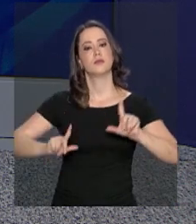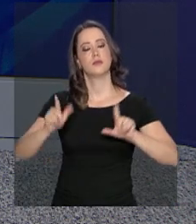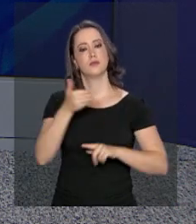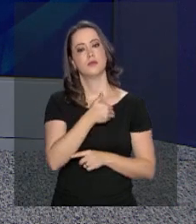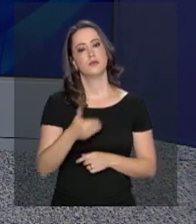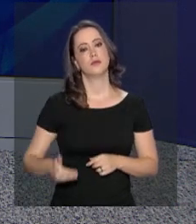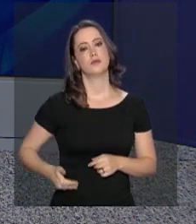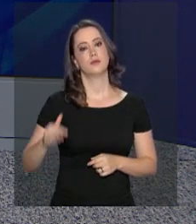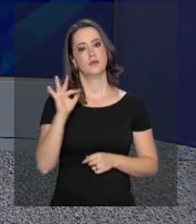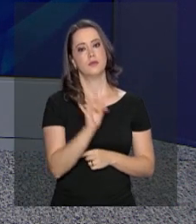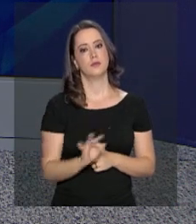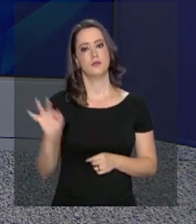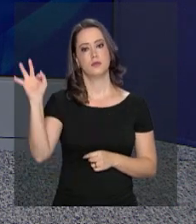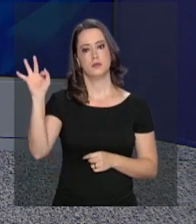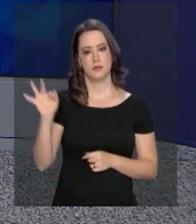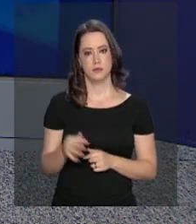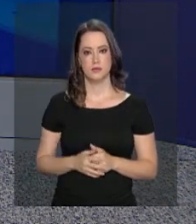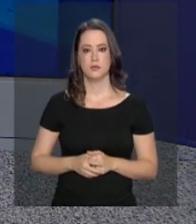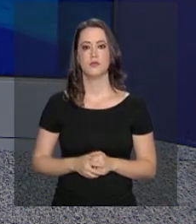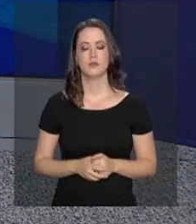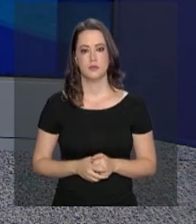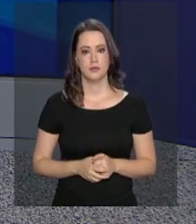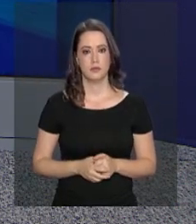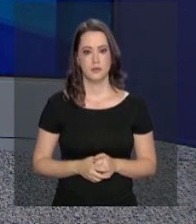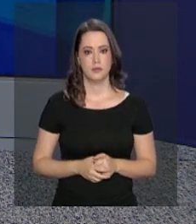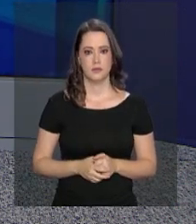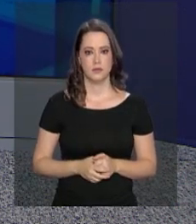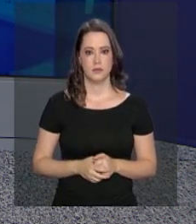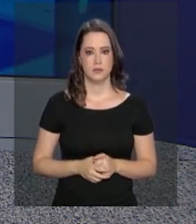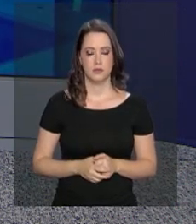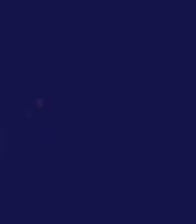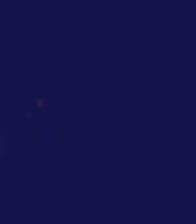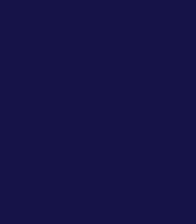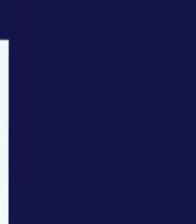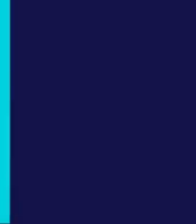continue com a gente aqui na NBR, a TV do governo federal.